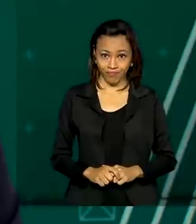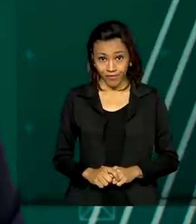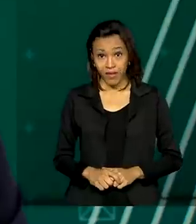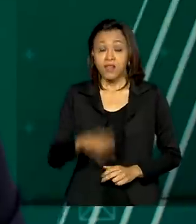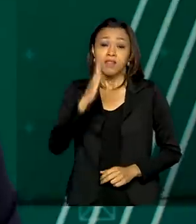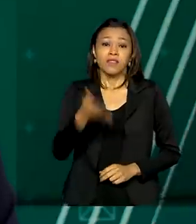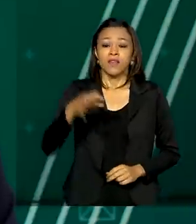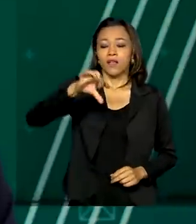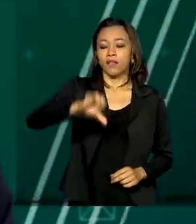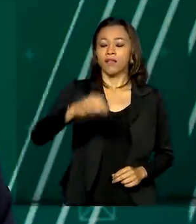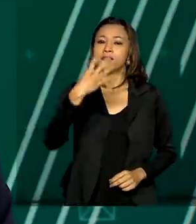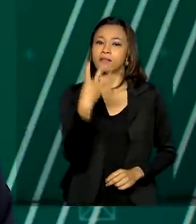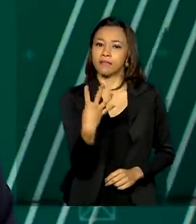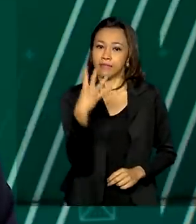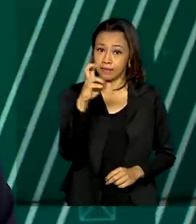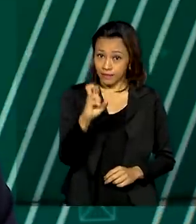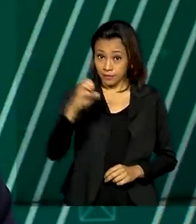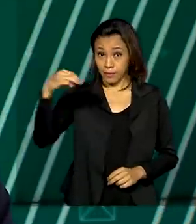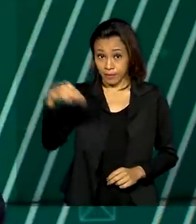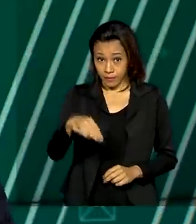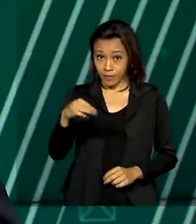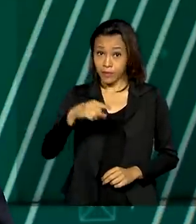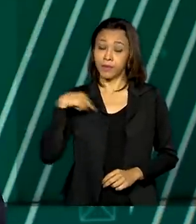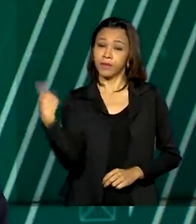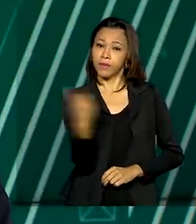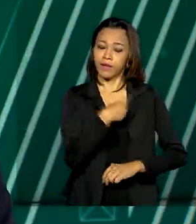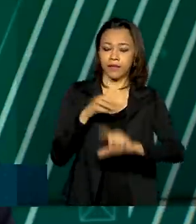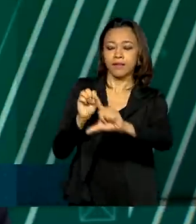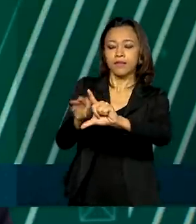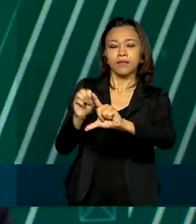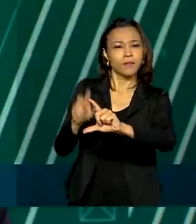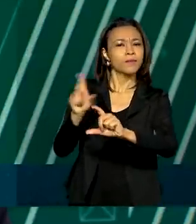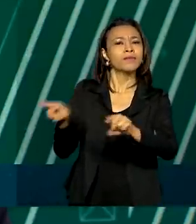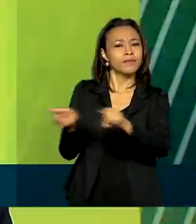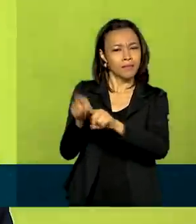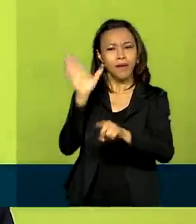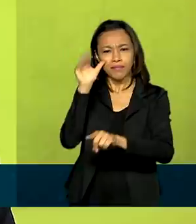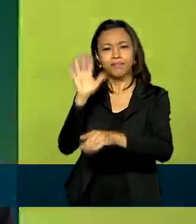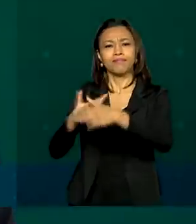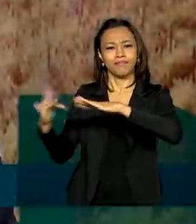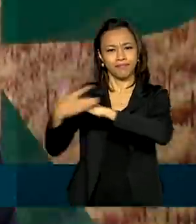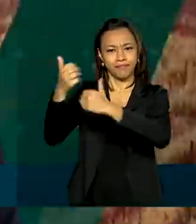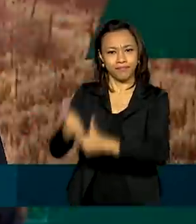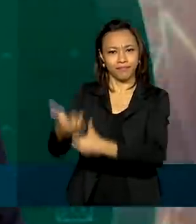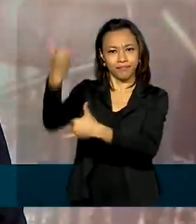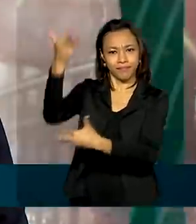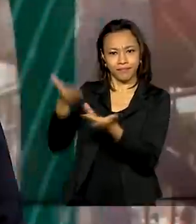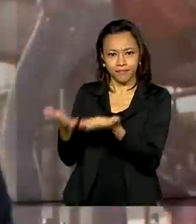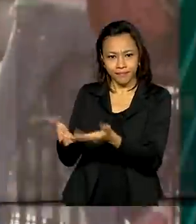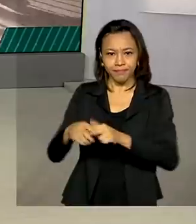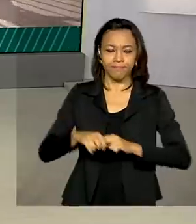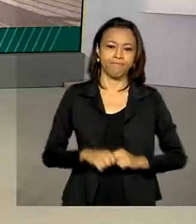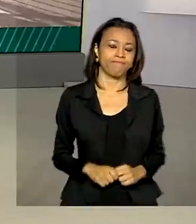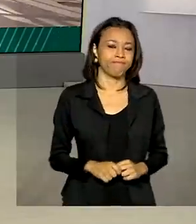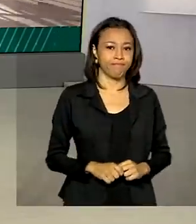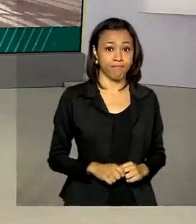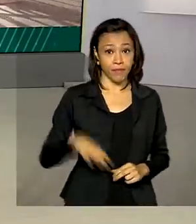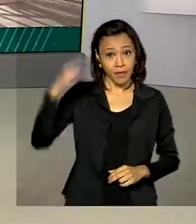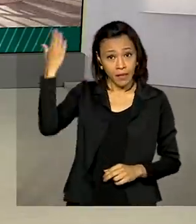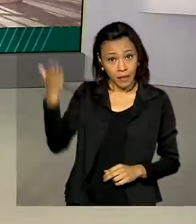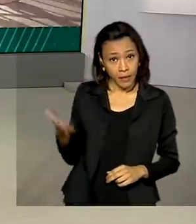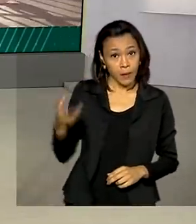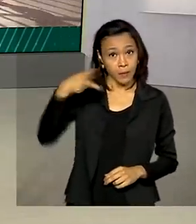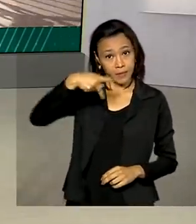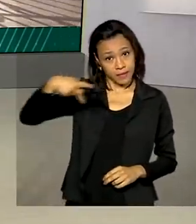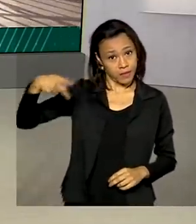São 9 horas e 45 minutos. Nós estamos ao vivo também pelas redes sociais. O presidente